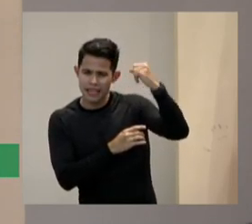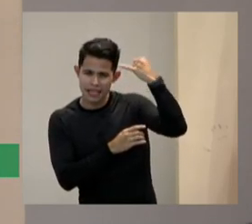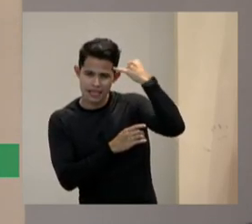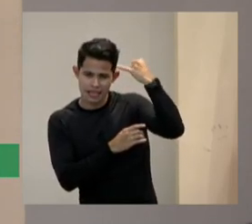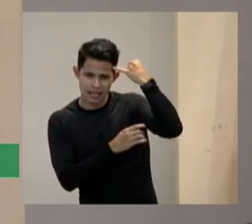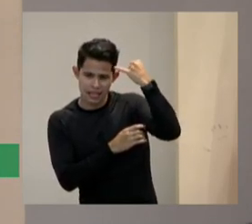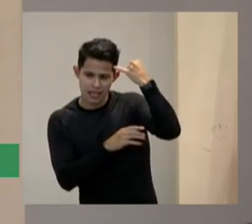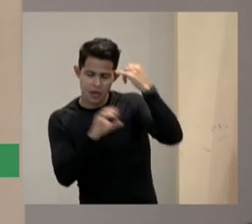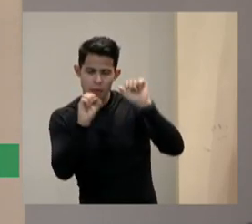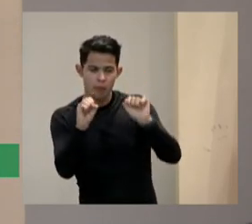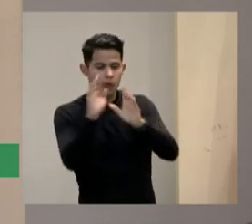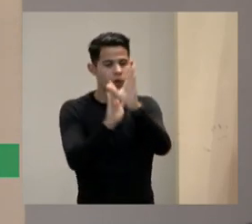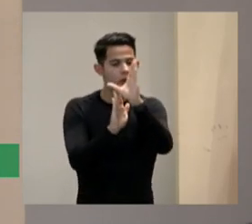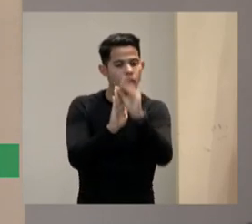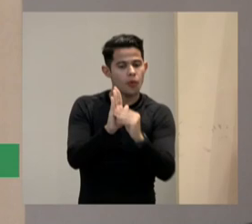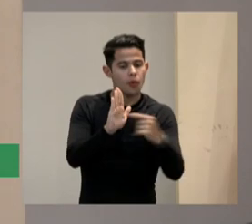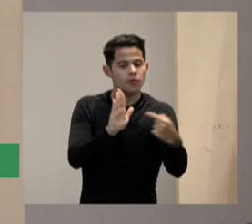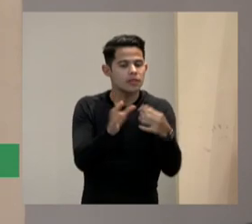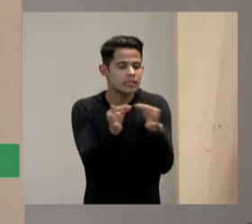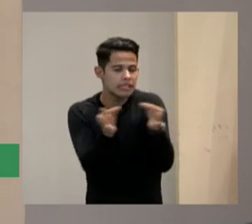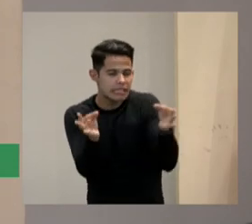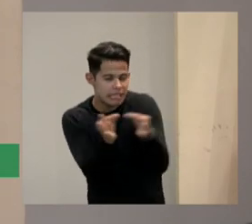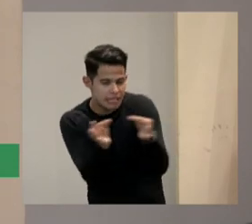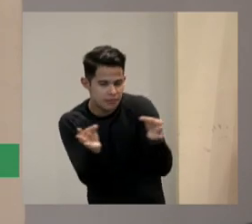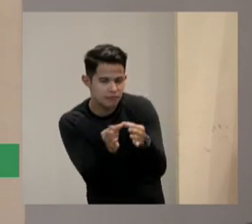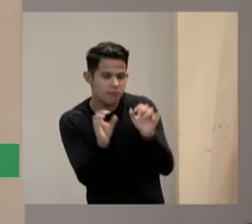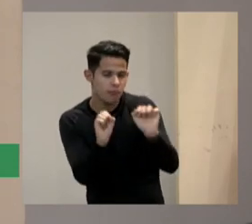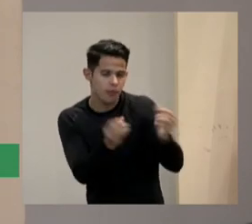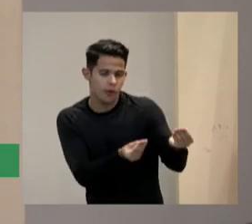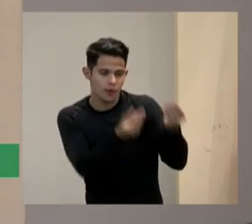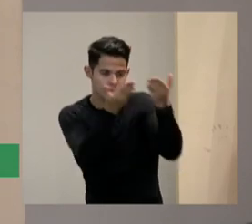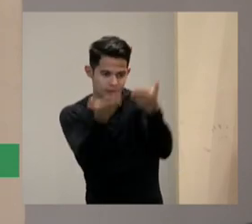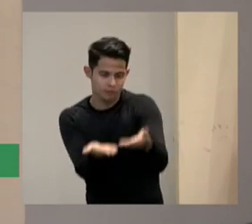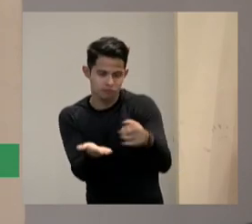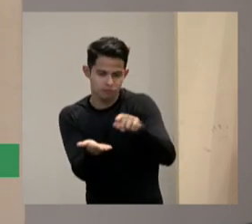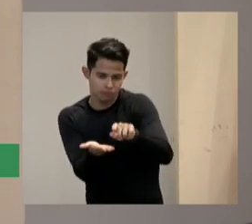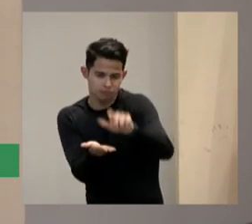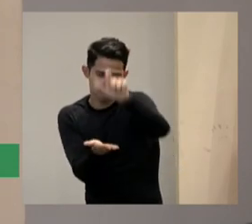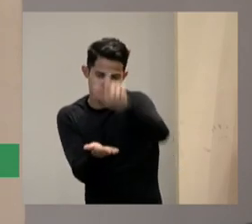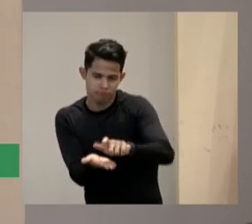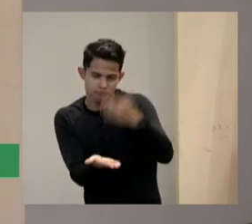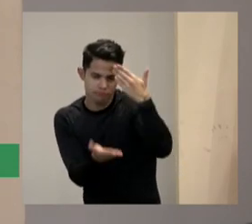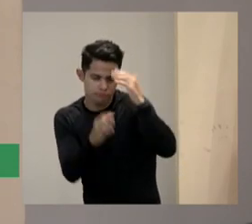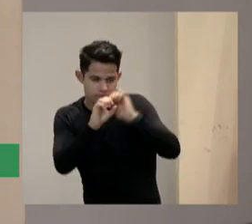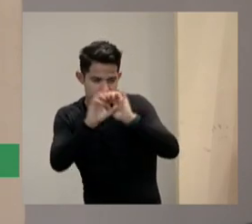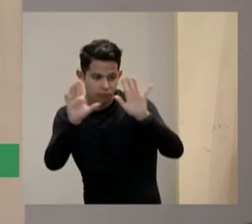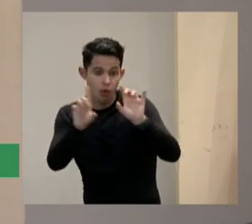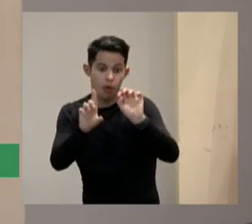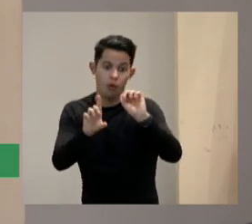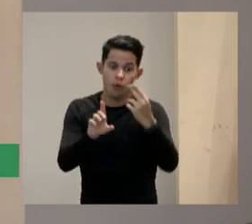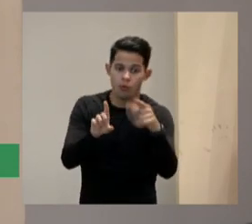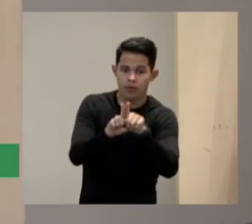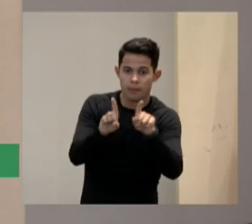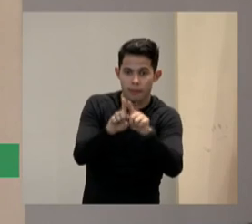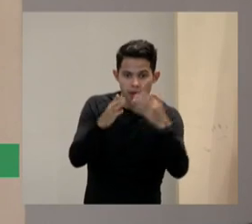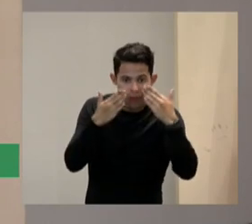reducida de uma forma mais simplificada mais ou mais destacados